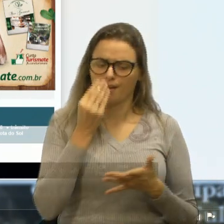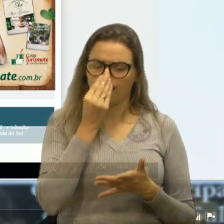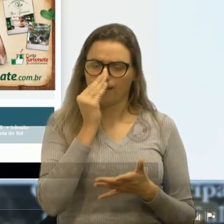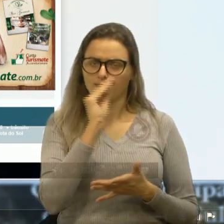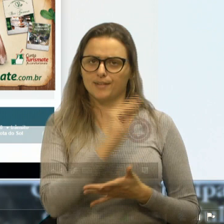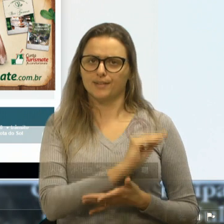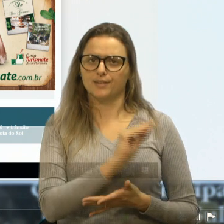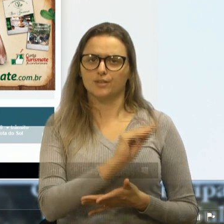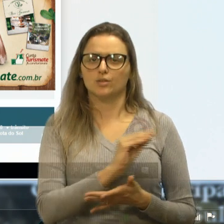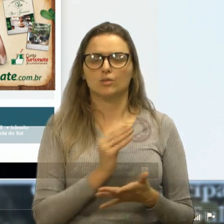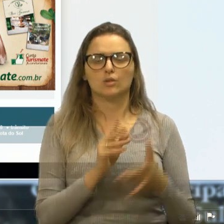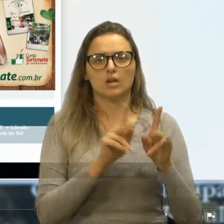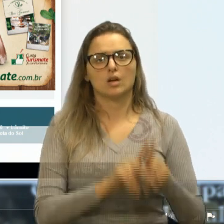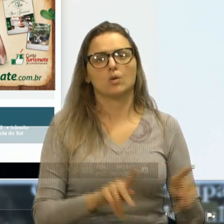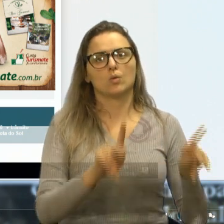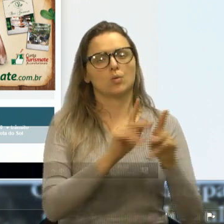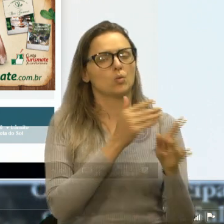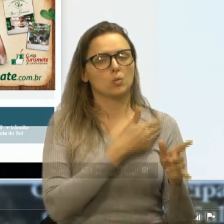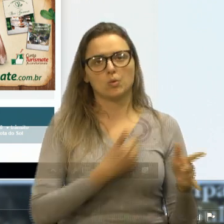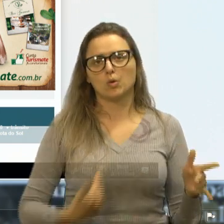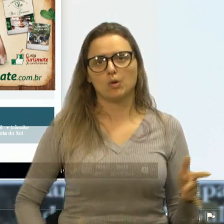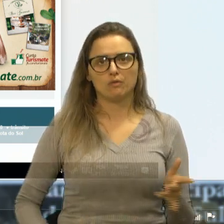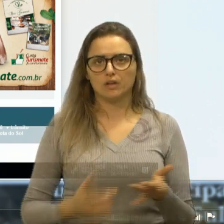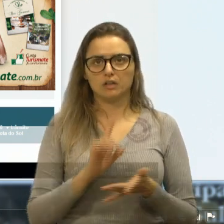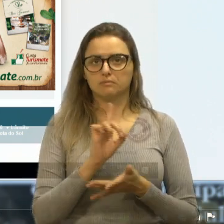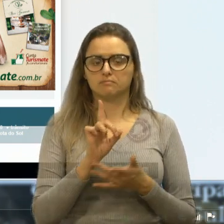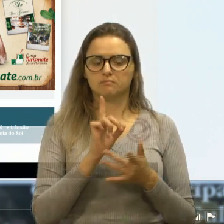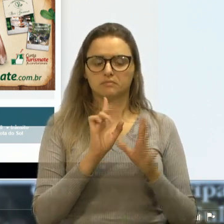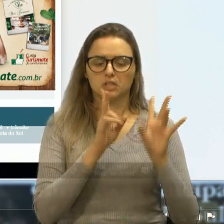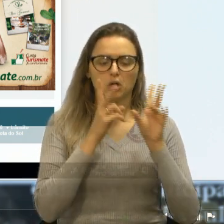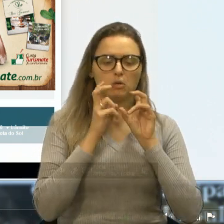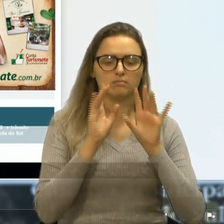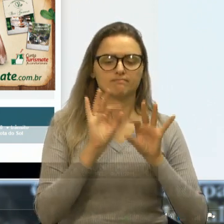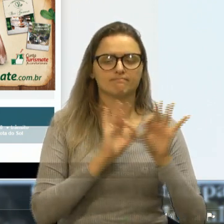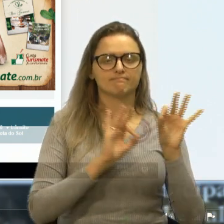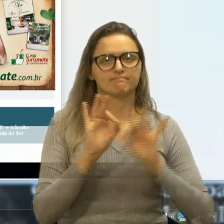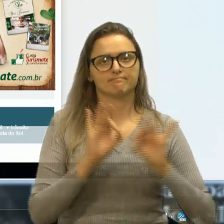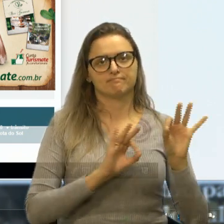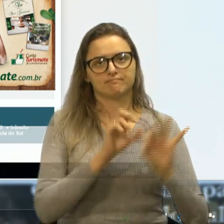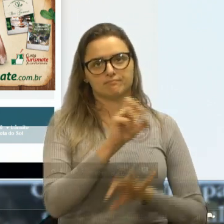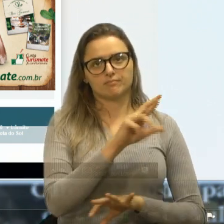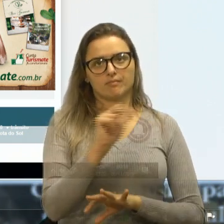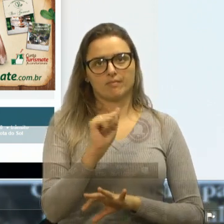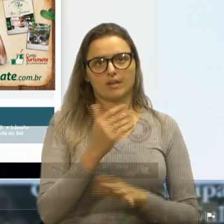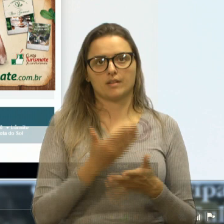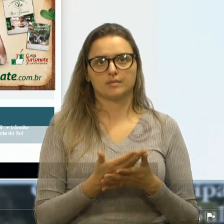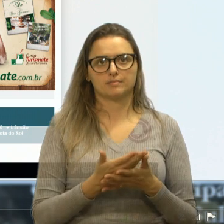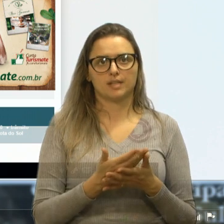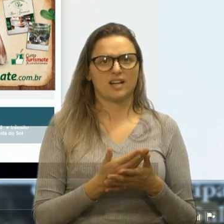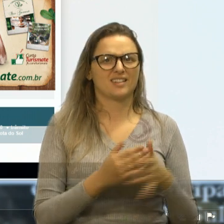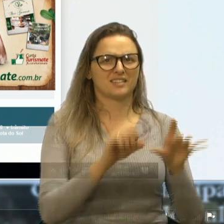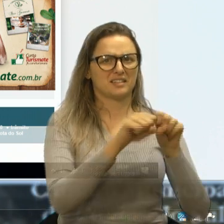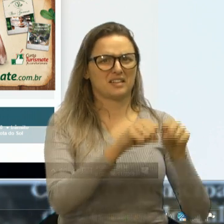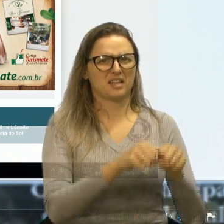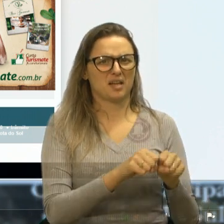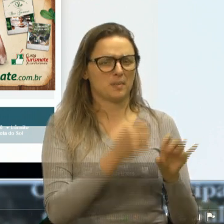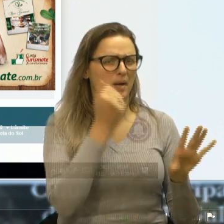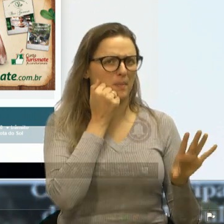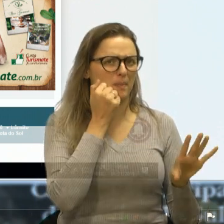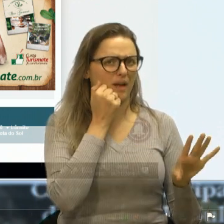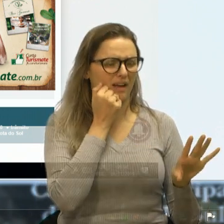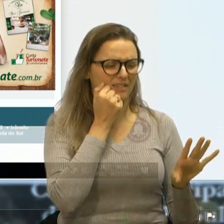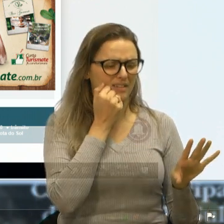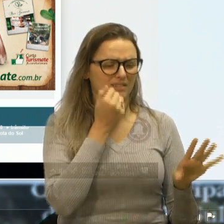desse governo com a Serra, porque será que para quebrar meia dúzia de pedra precisa tanto tempo assim?